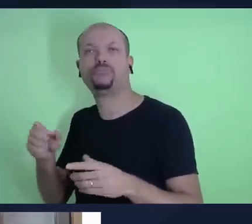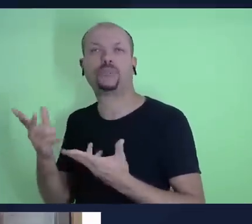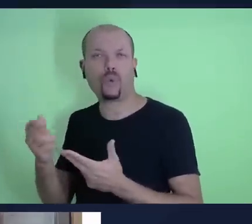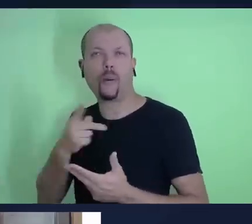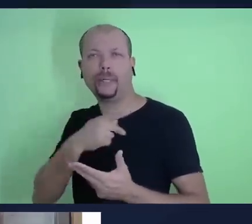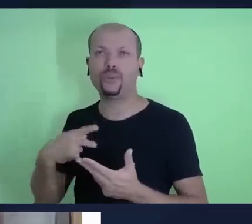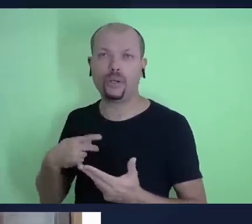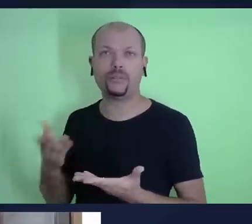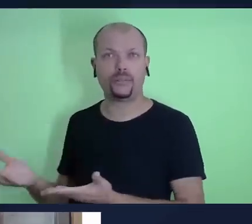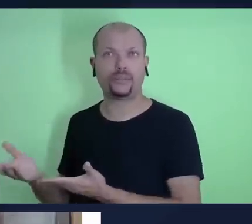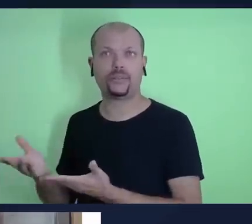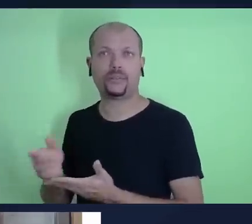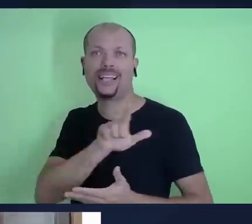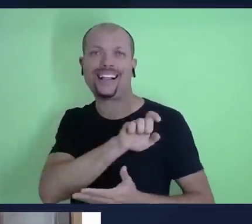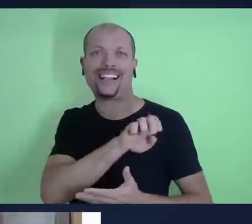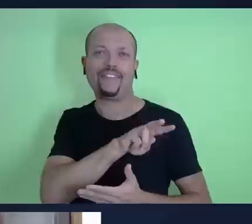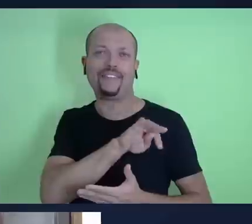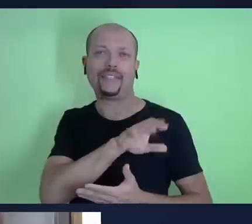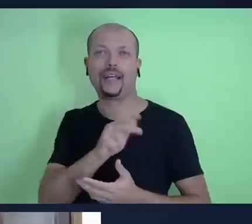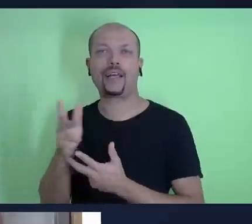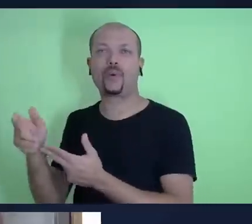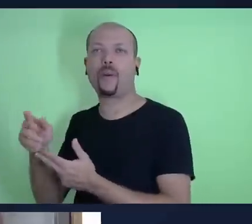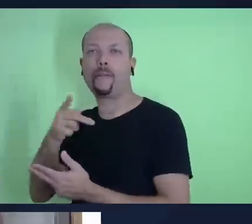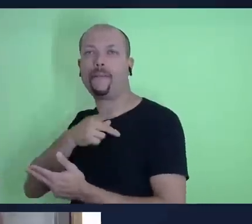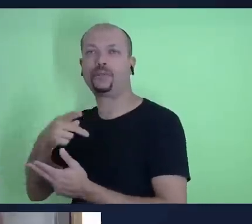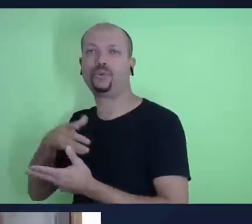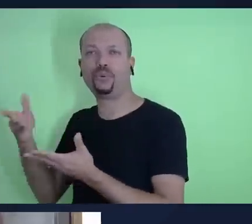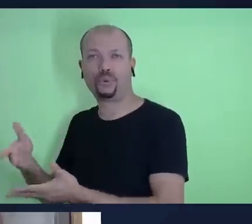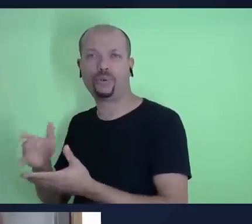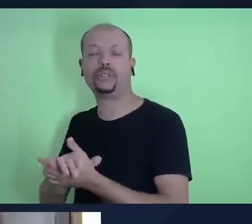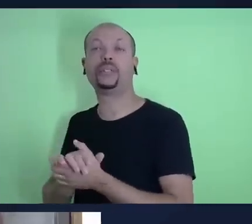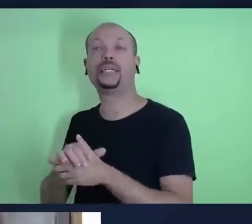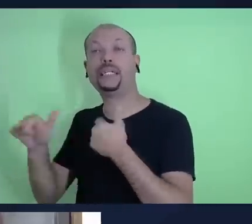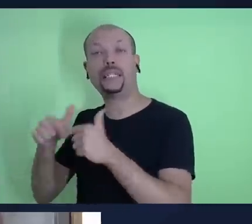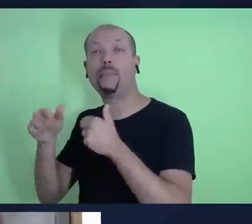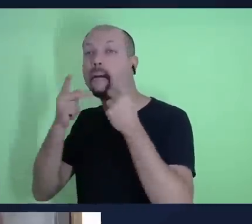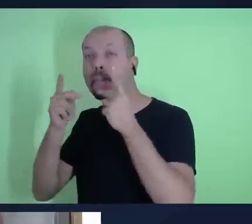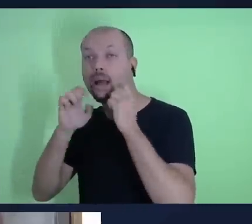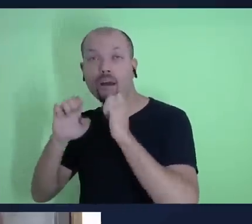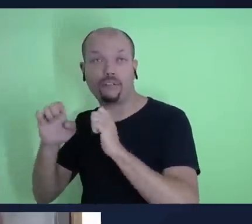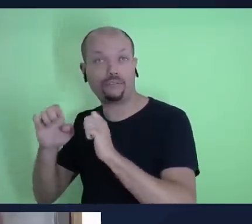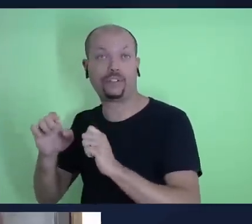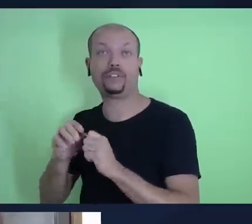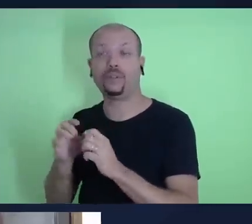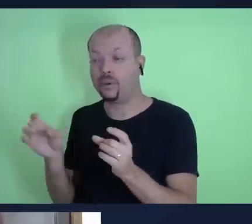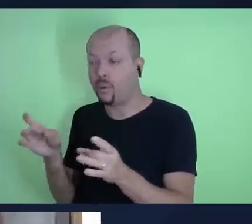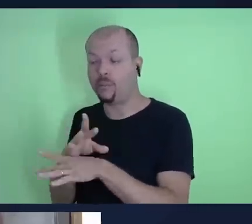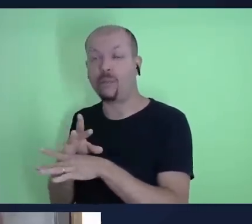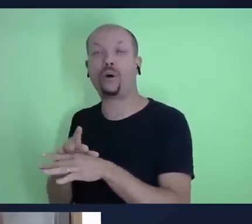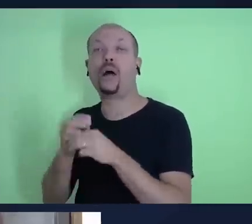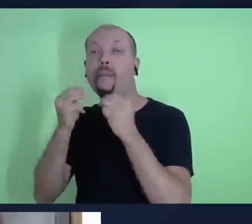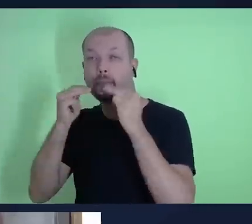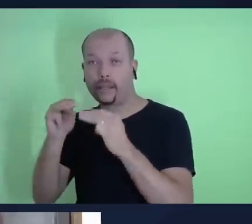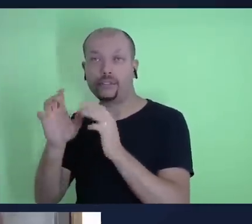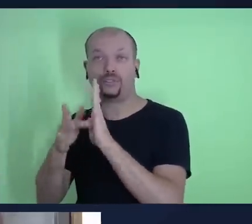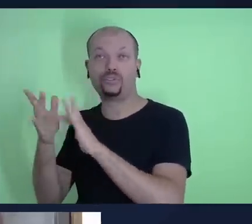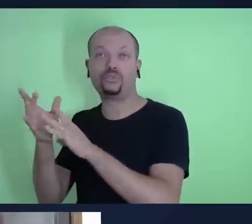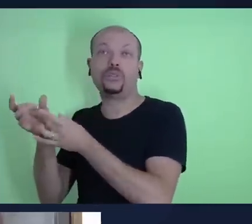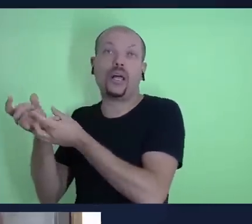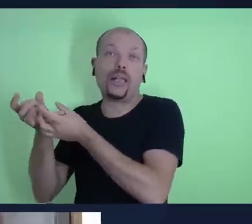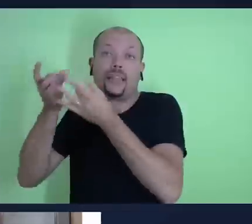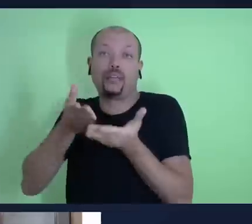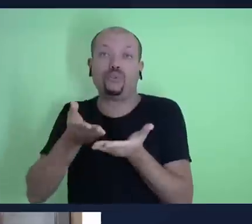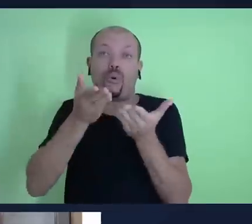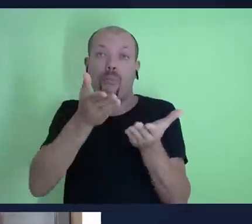pastores, daqueles que estão diretamente ligados no trabalho de levar o evangelho, de cumprir a missão que Jesus deixou para a igreja dele